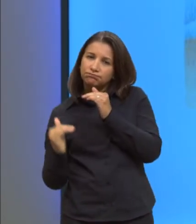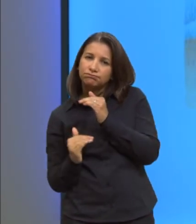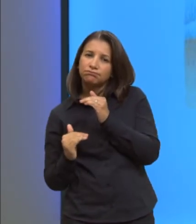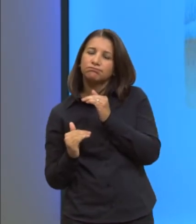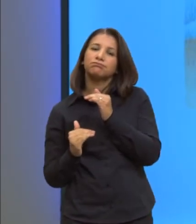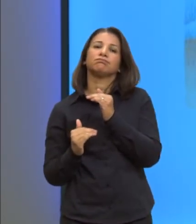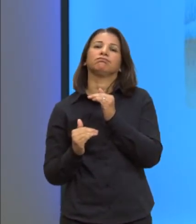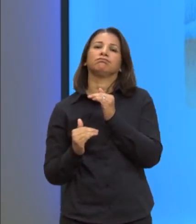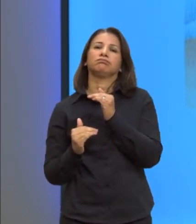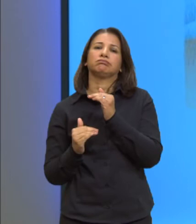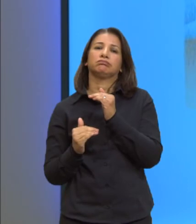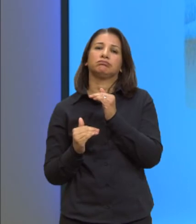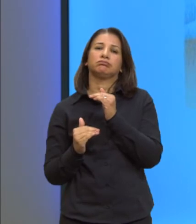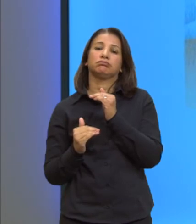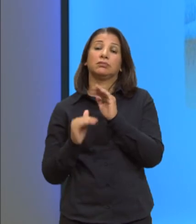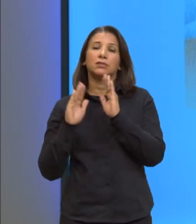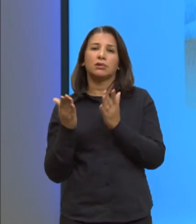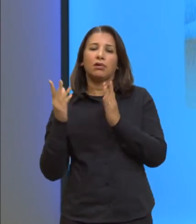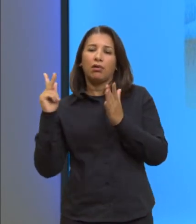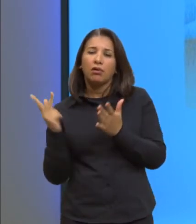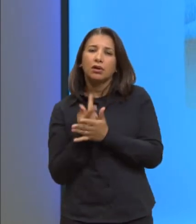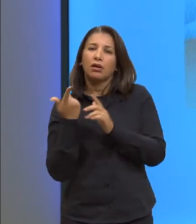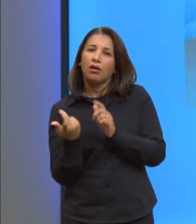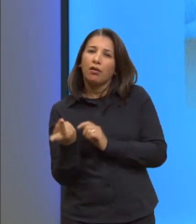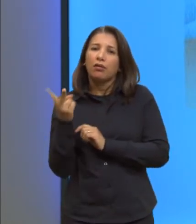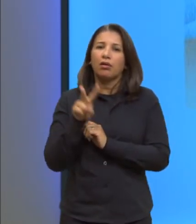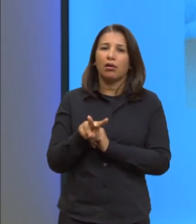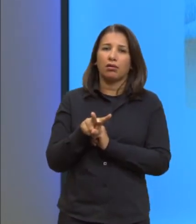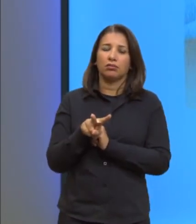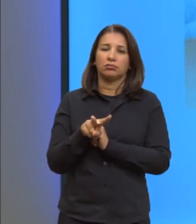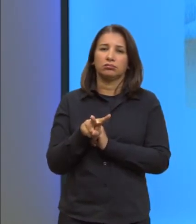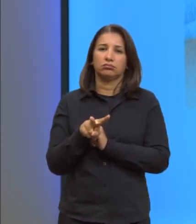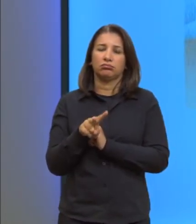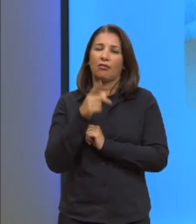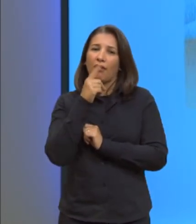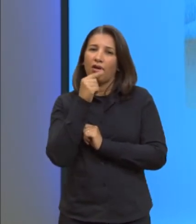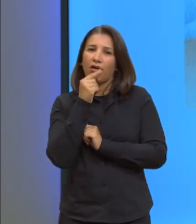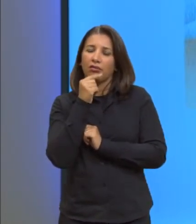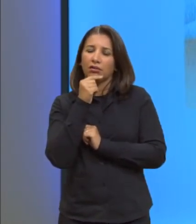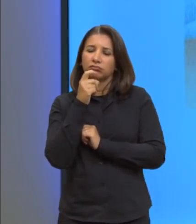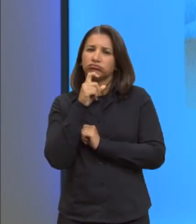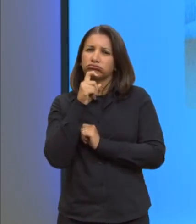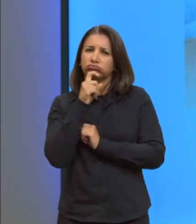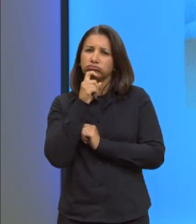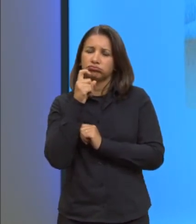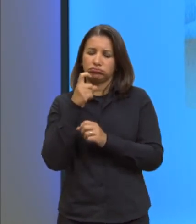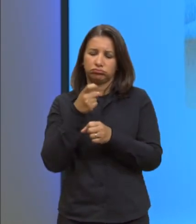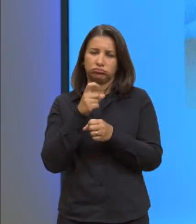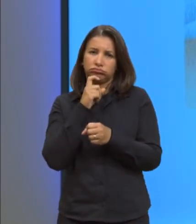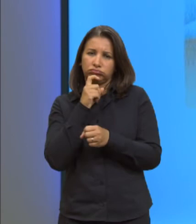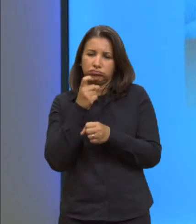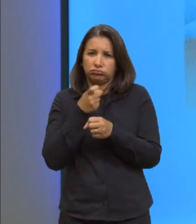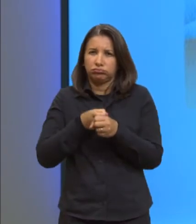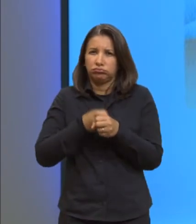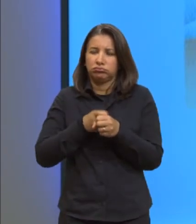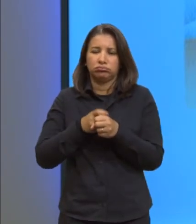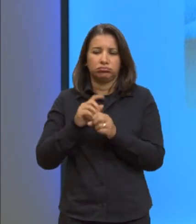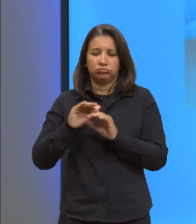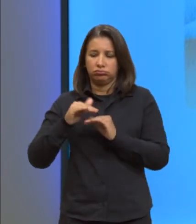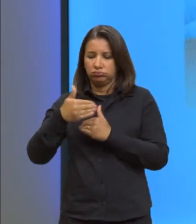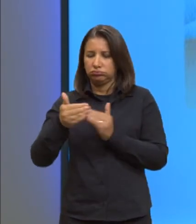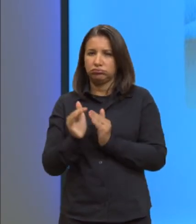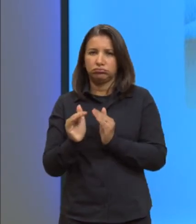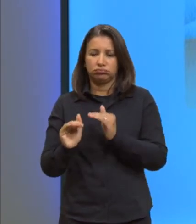Então, acontece ao contrário. Então, ela não se congela toda no fundo a água. Ela só vai congelar aqui,